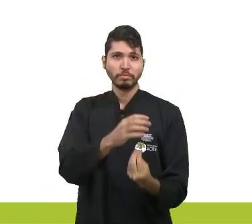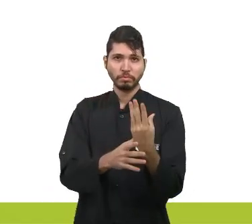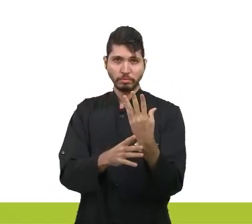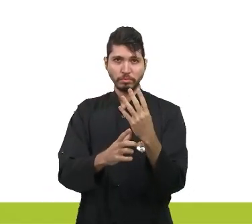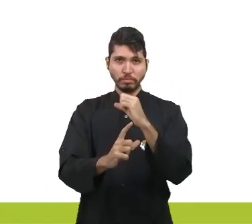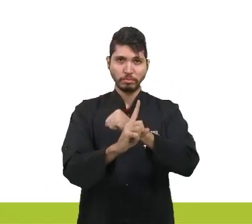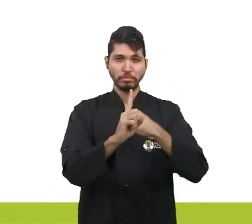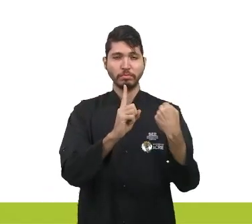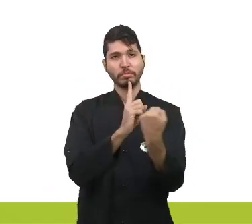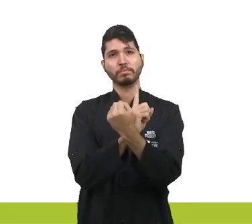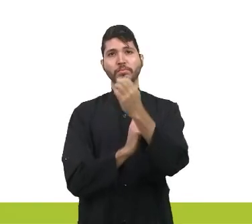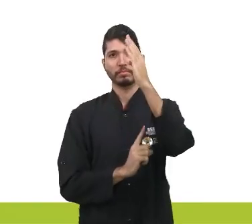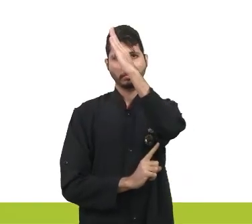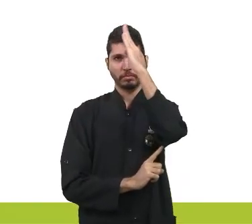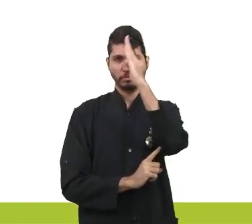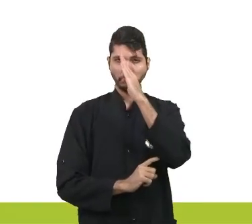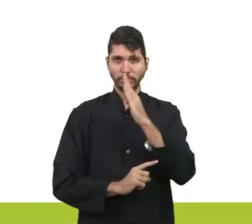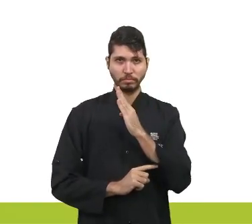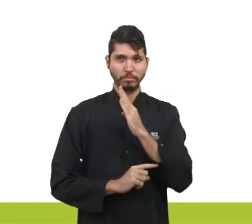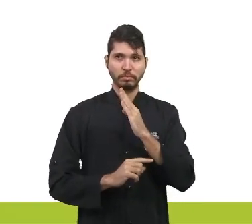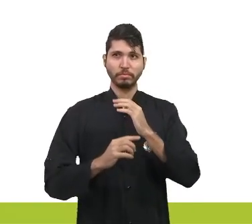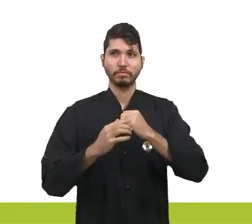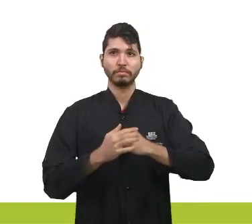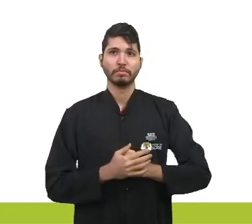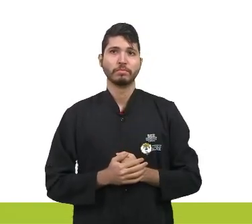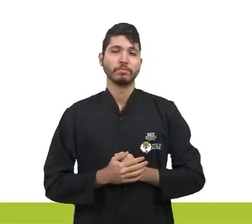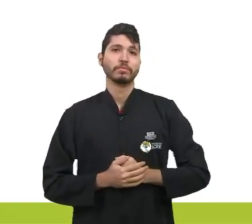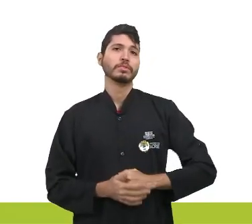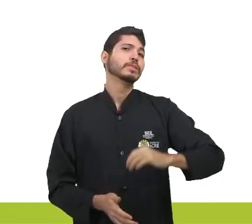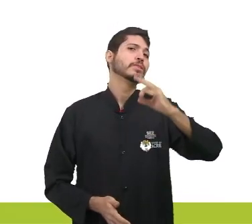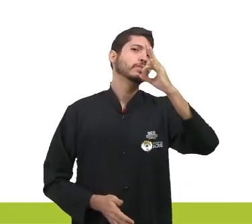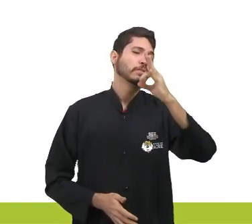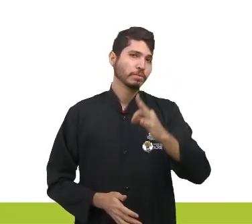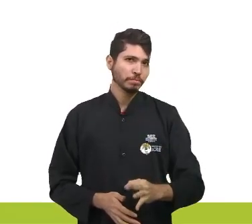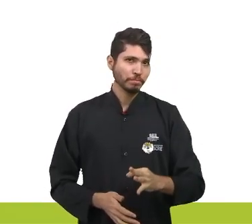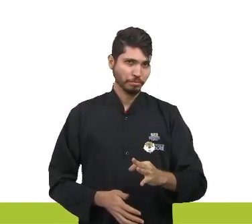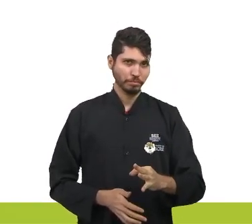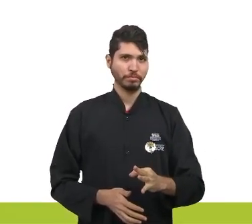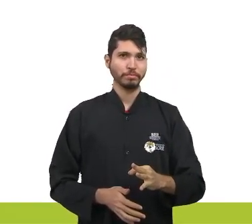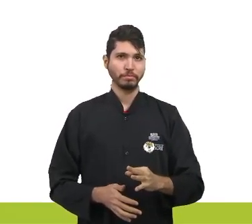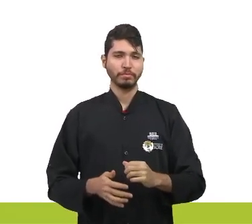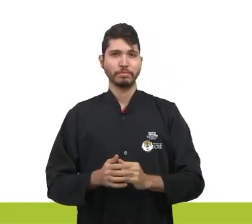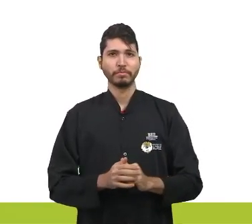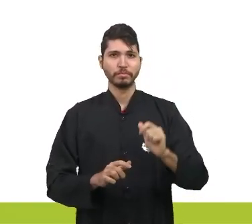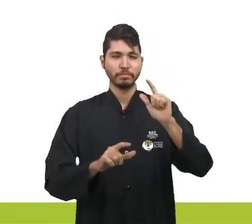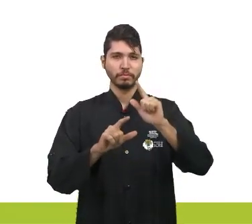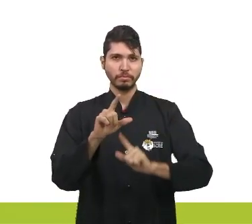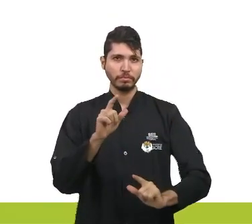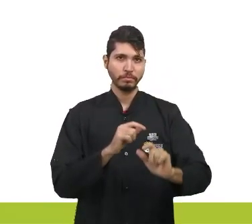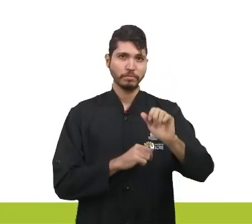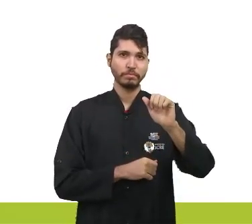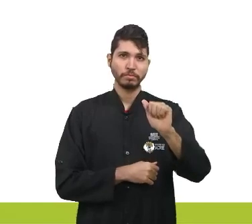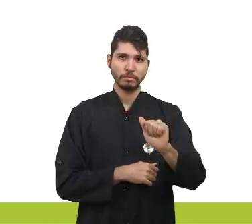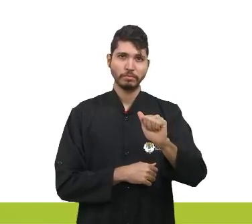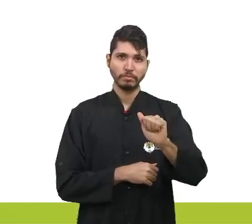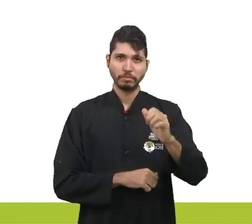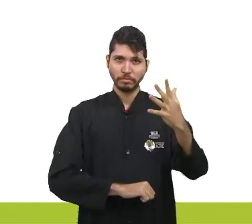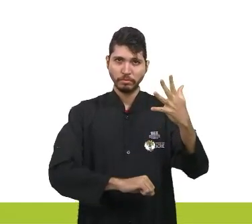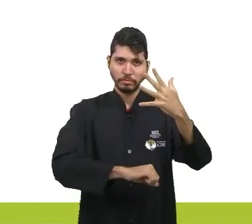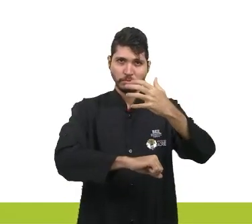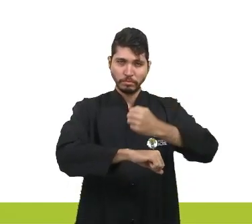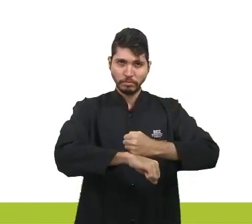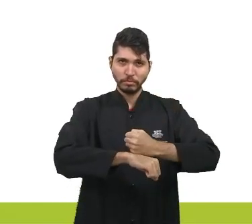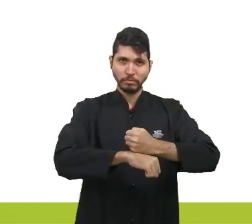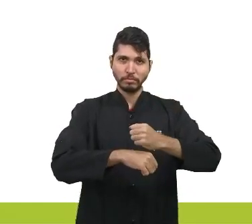sociedade brasileira, é correto afirmar que Letra A. A colonização